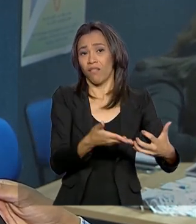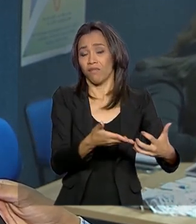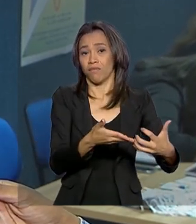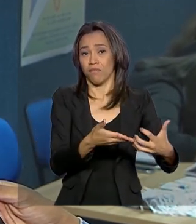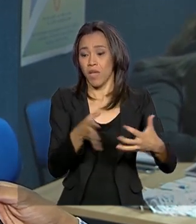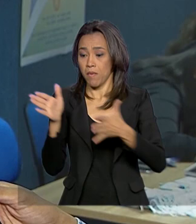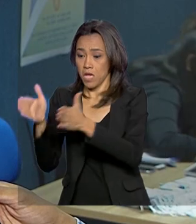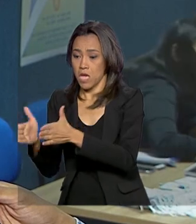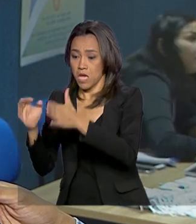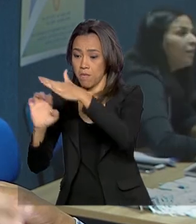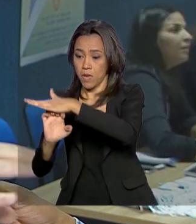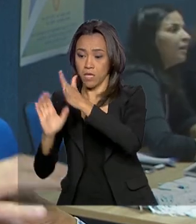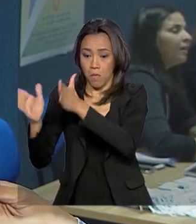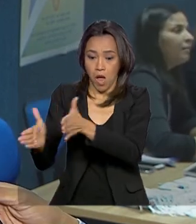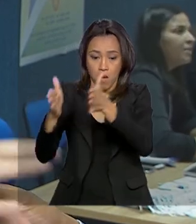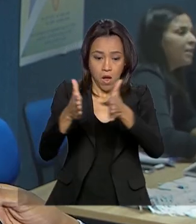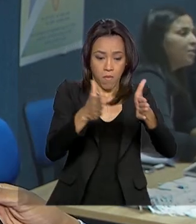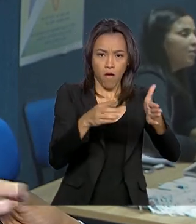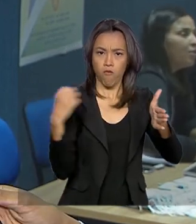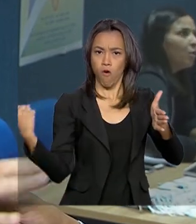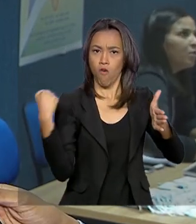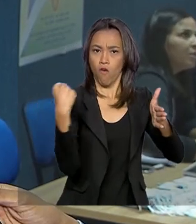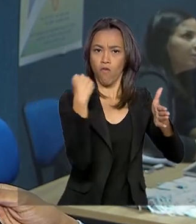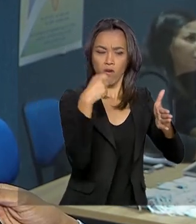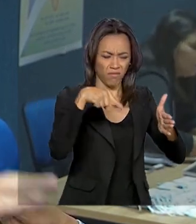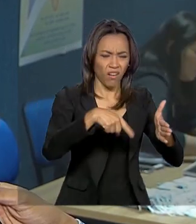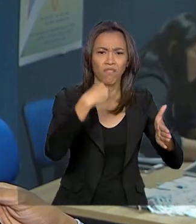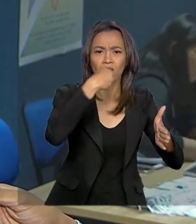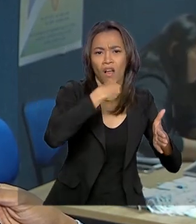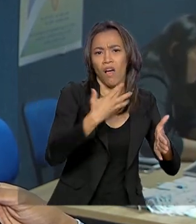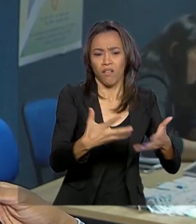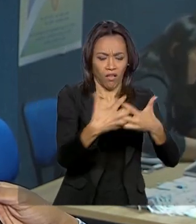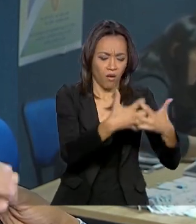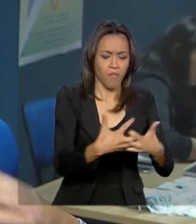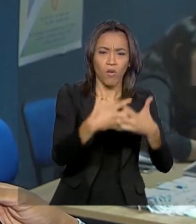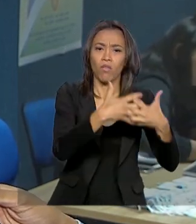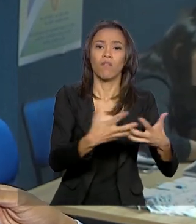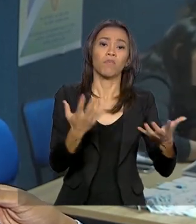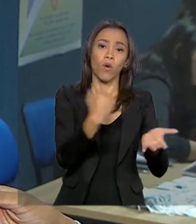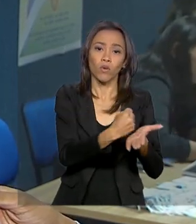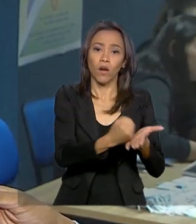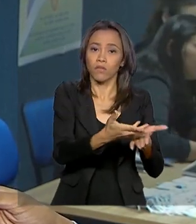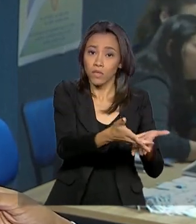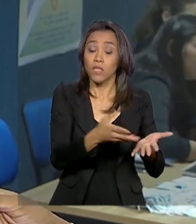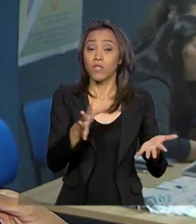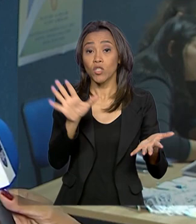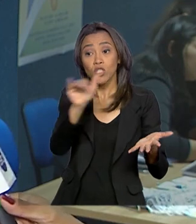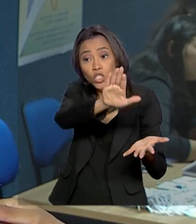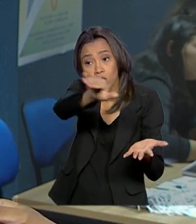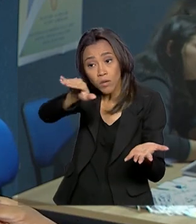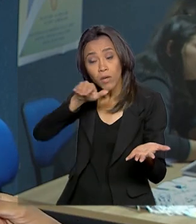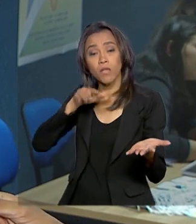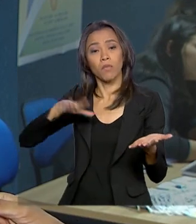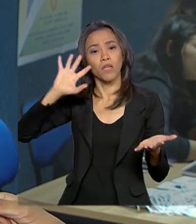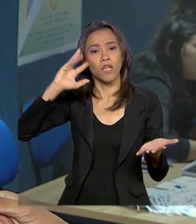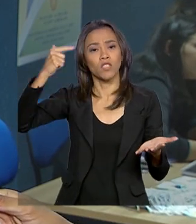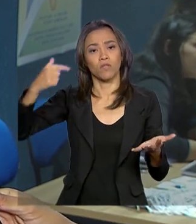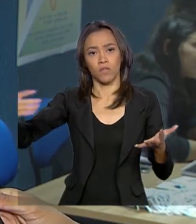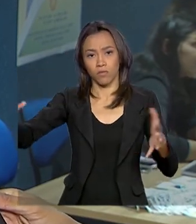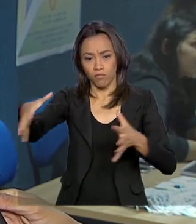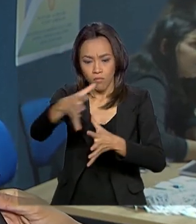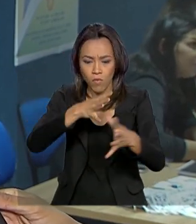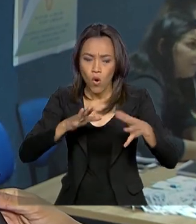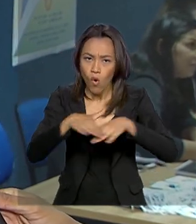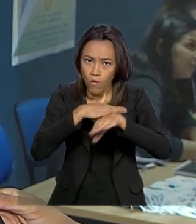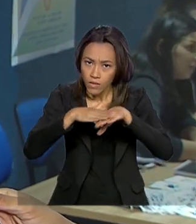E a gente procura o equilíbrio sincronizando todos os desejos e todas as perspectivas de todos os setores envolvidos. A gente acha que para o ano que